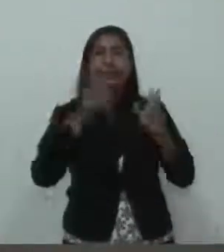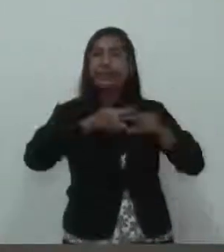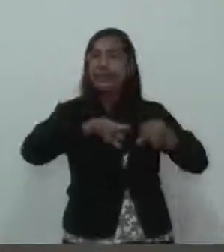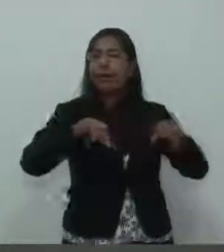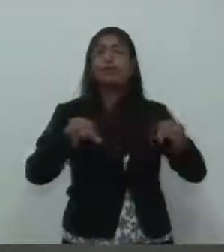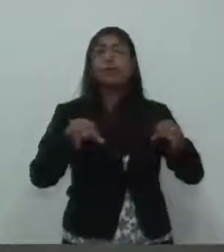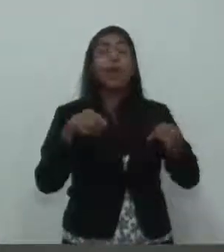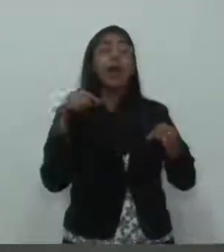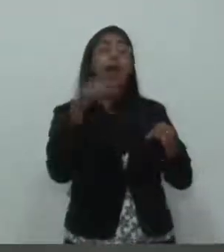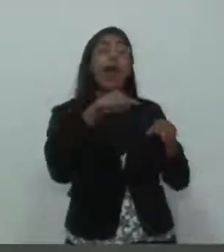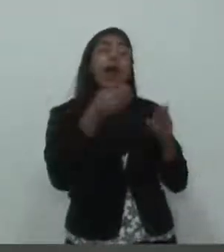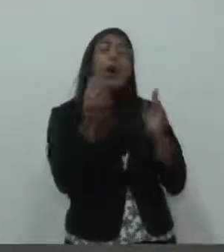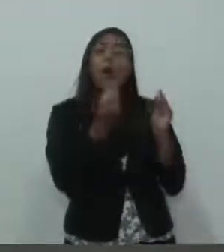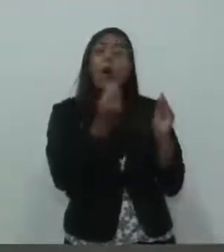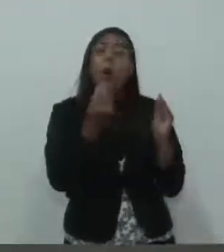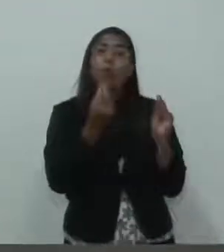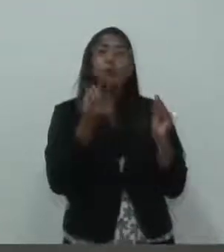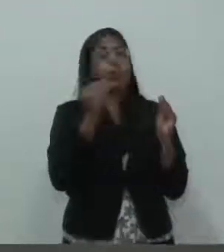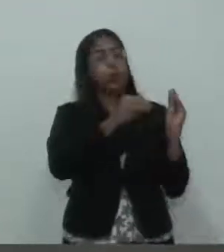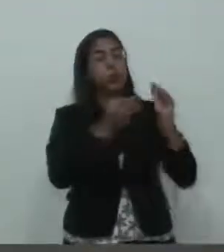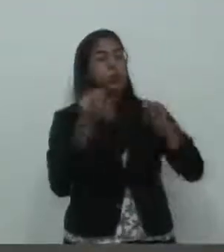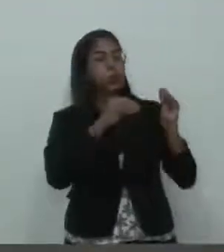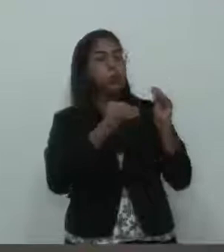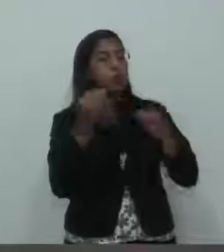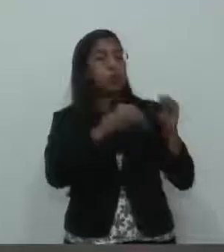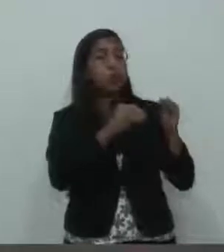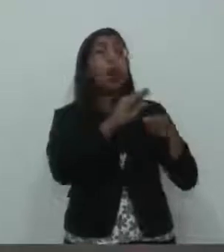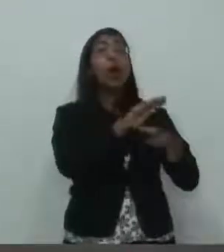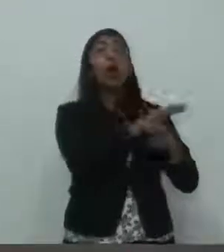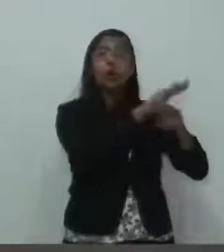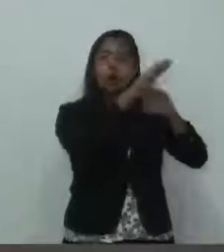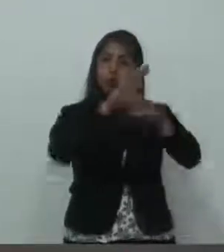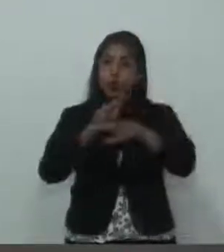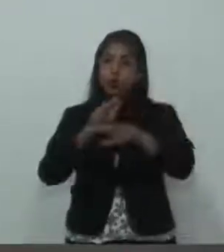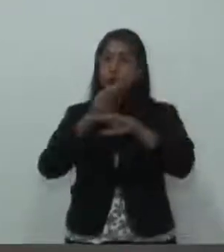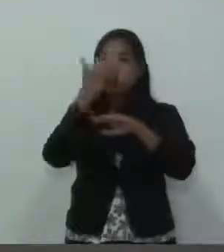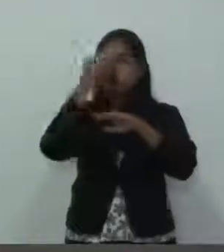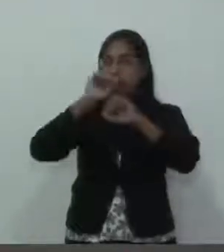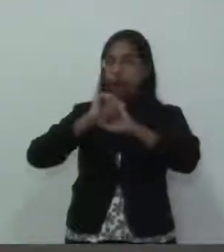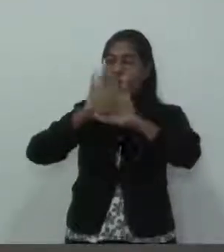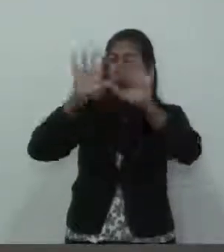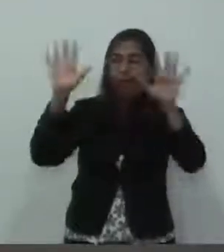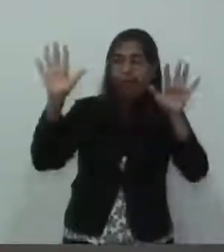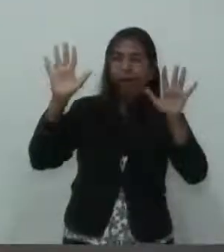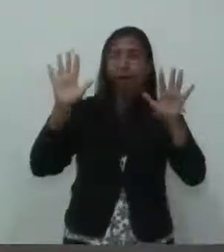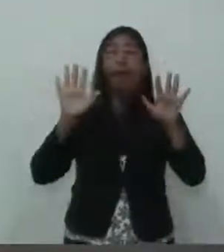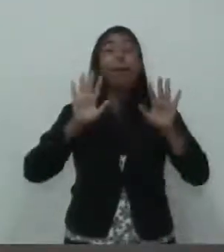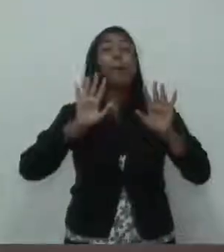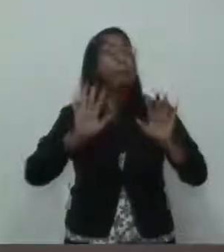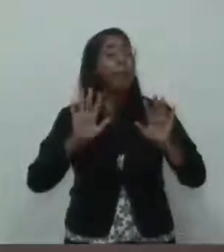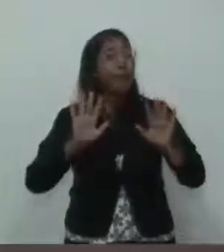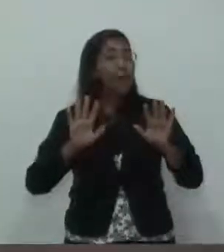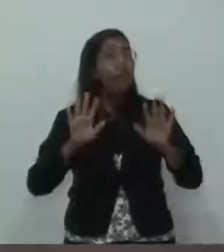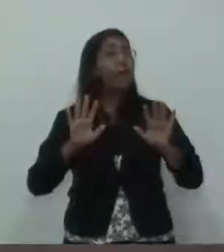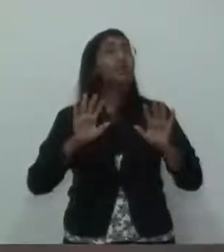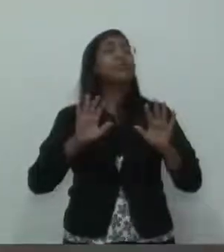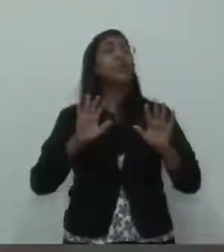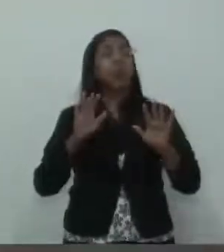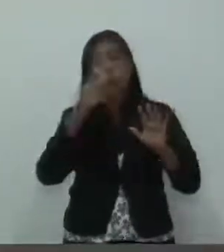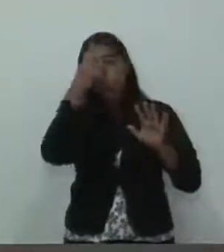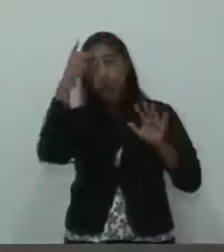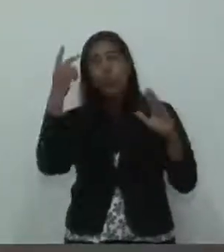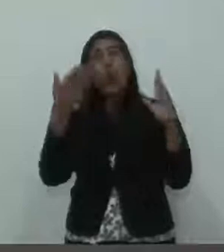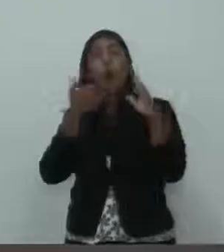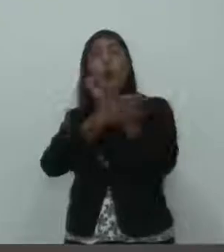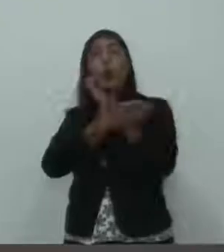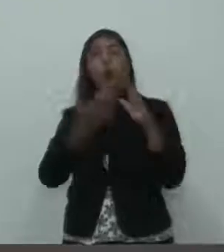informação, esclarecimento, para facilitar a comunicação entre as pessoas, mas ela pode ser utilizada também para levar